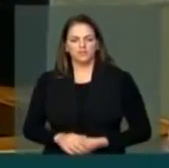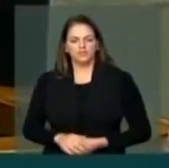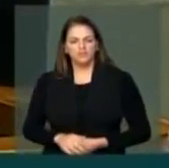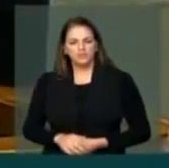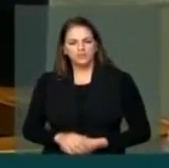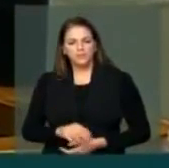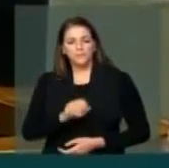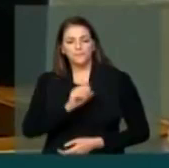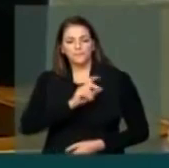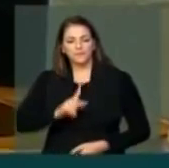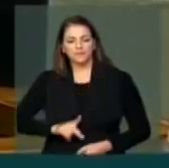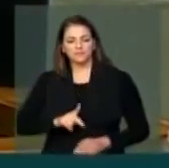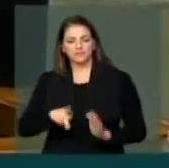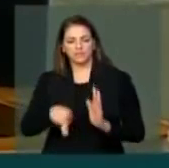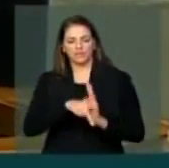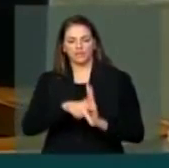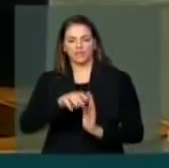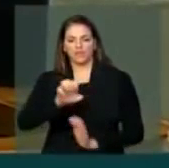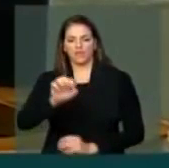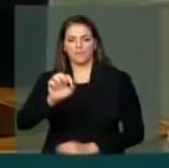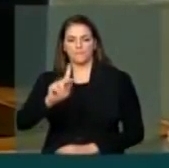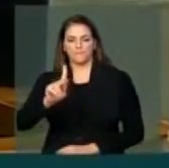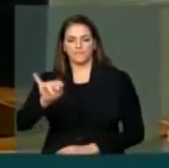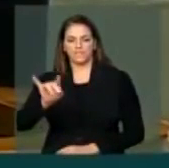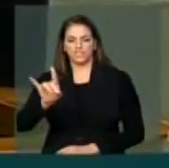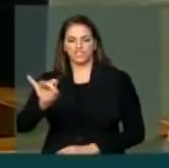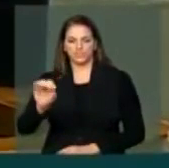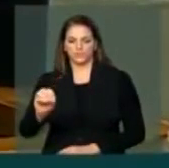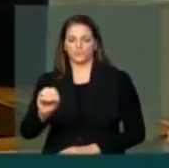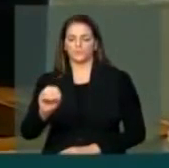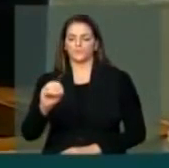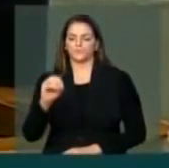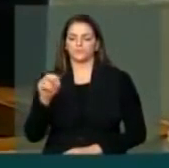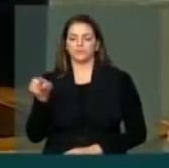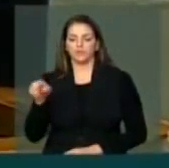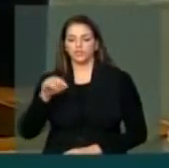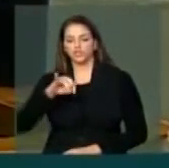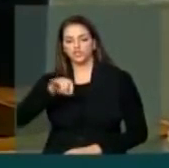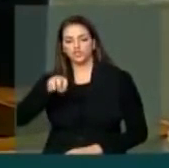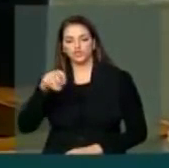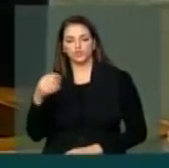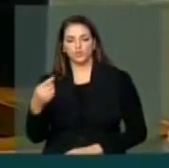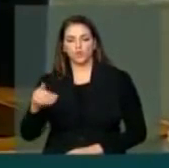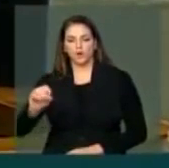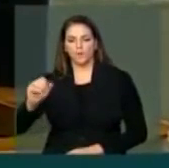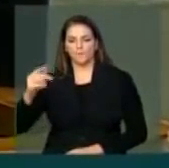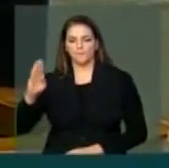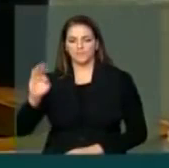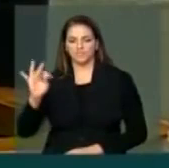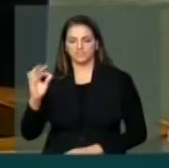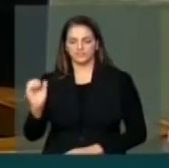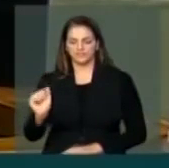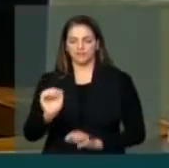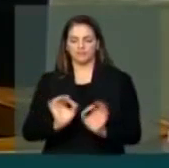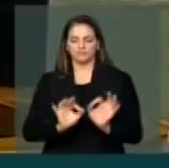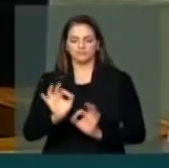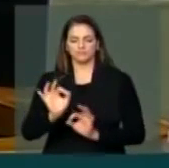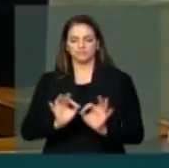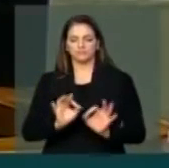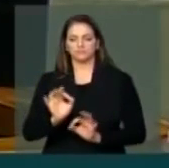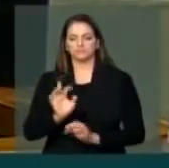Educador, Elpídio Barbosa, foi instalada pelo advogado e professor João Batista Bonacis, teve como